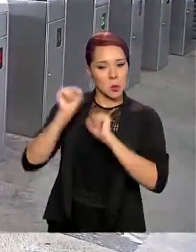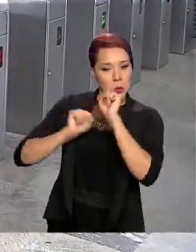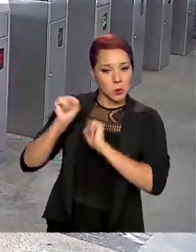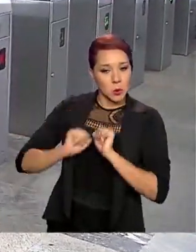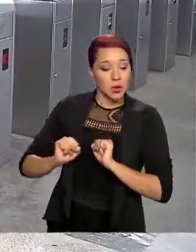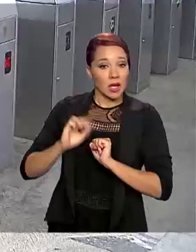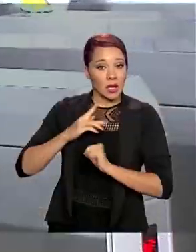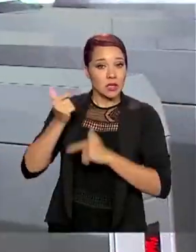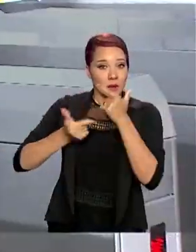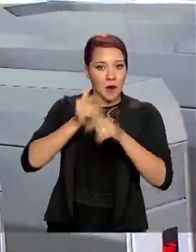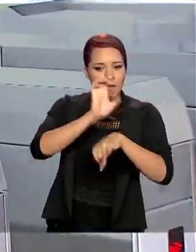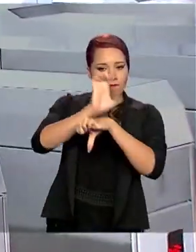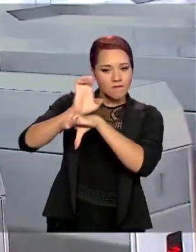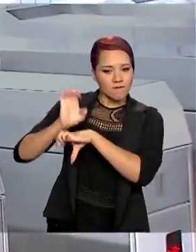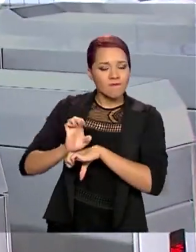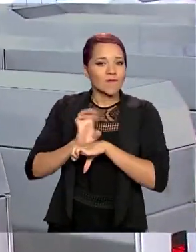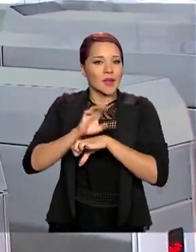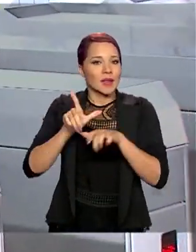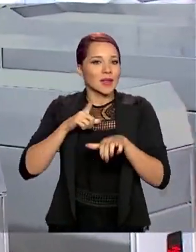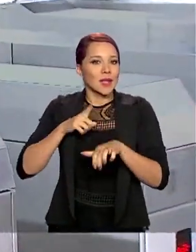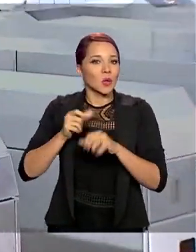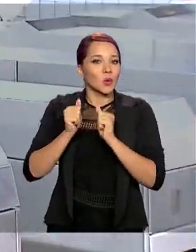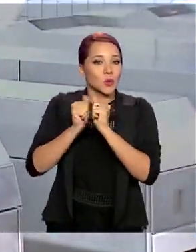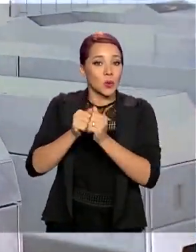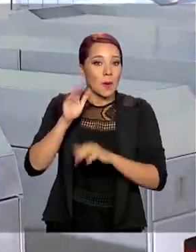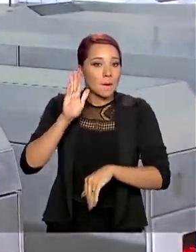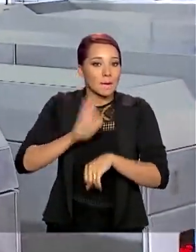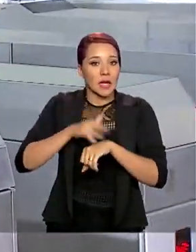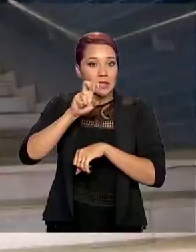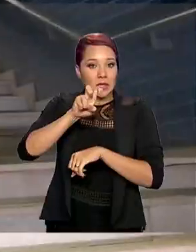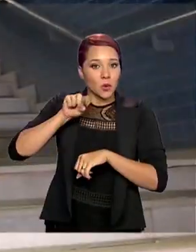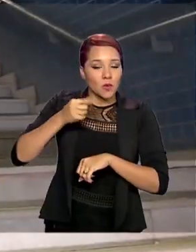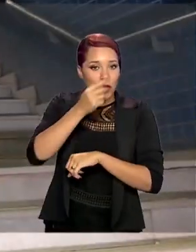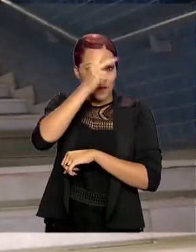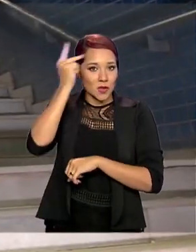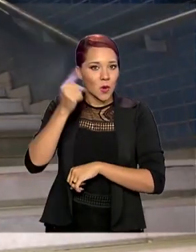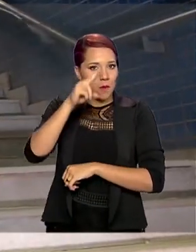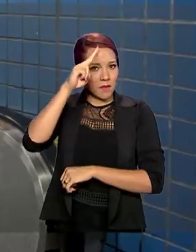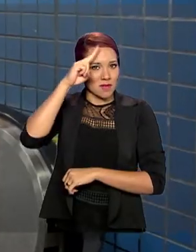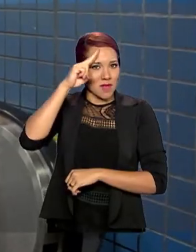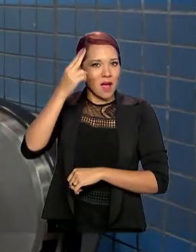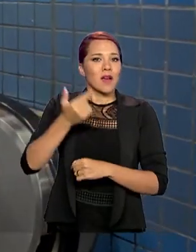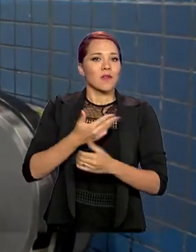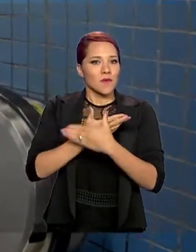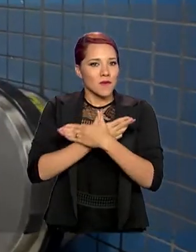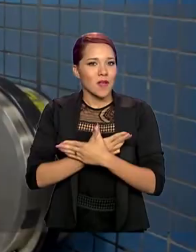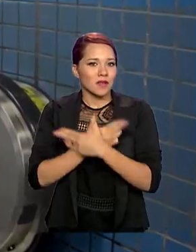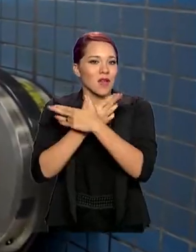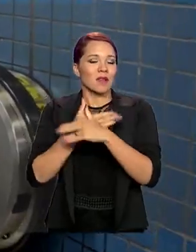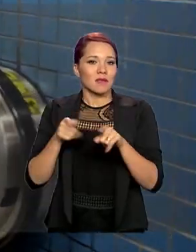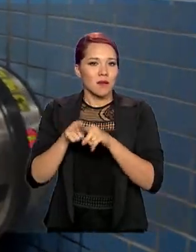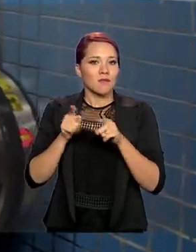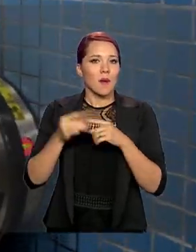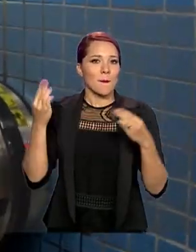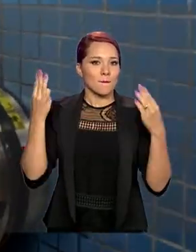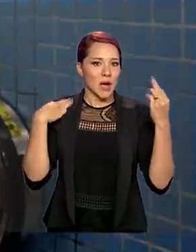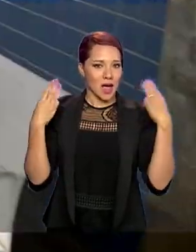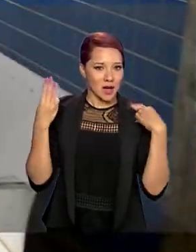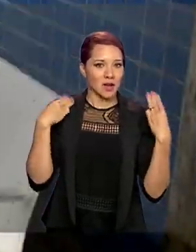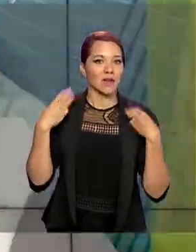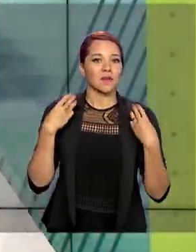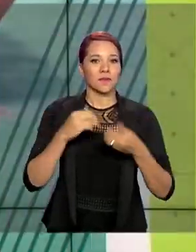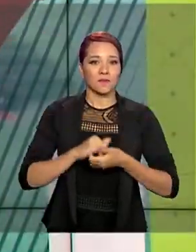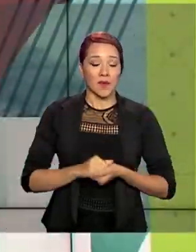operação nos estados envolve a participação de mais de 5 mil militares da Marinha, do Exército e da Aeronáutica.